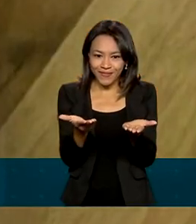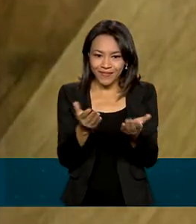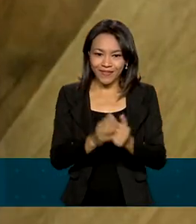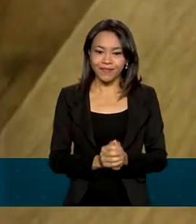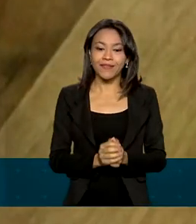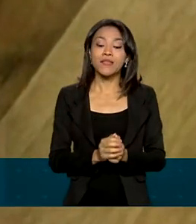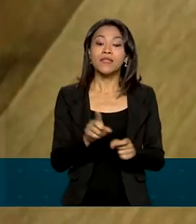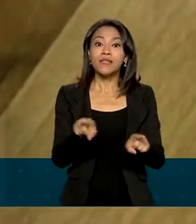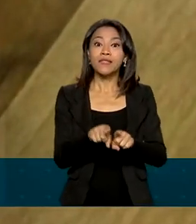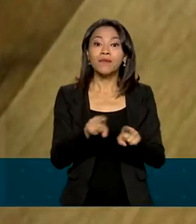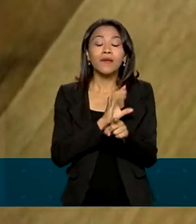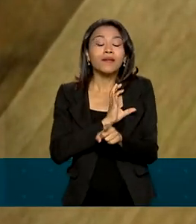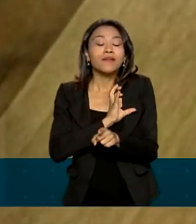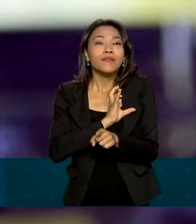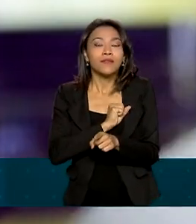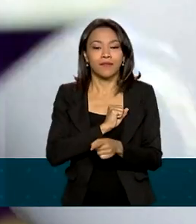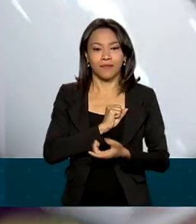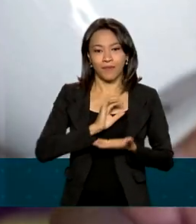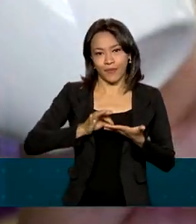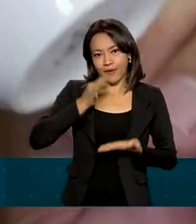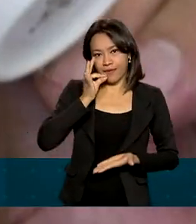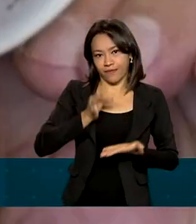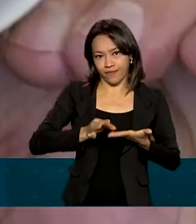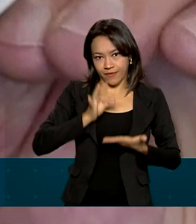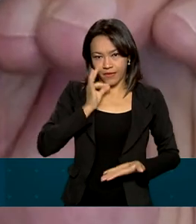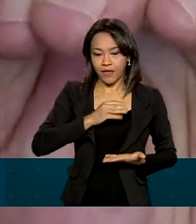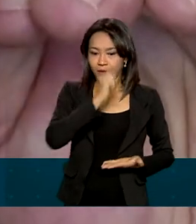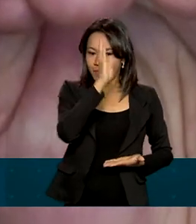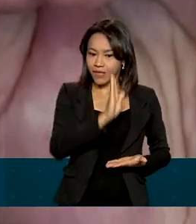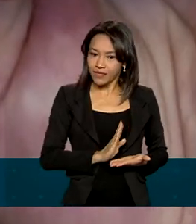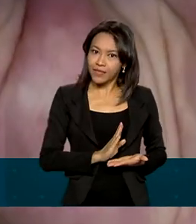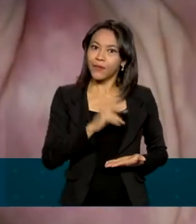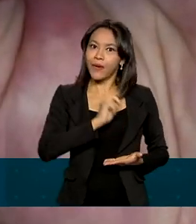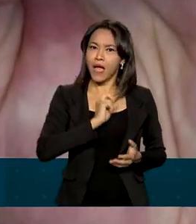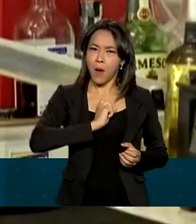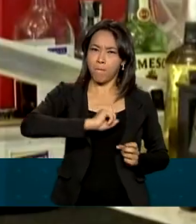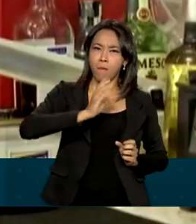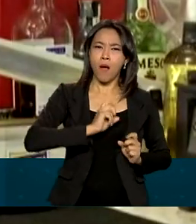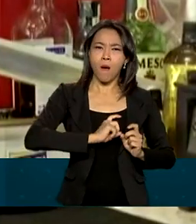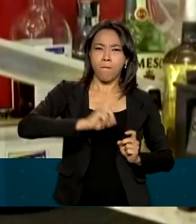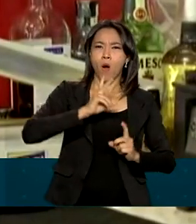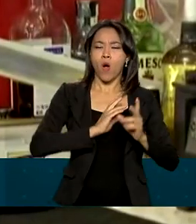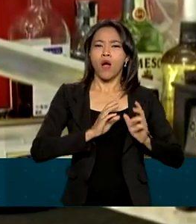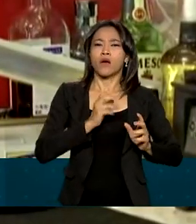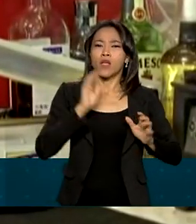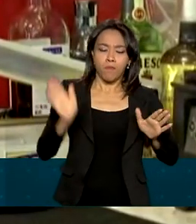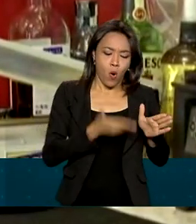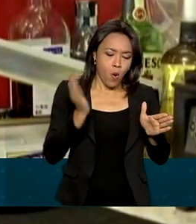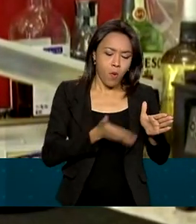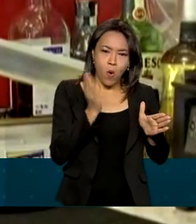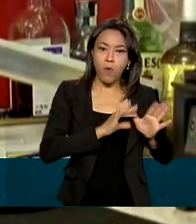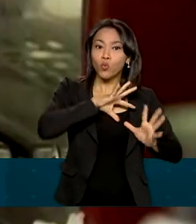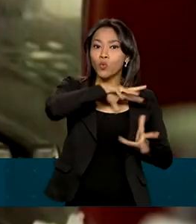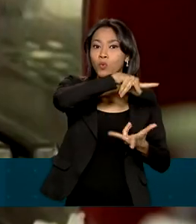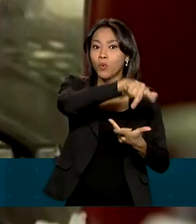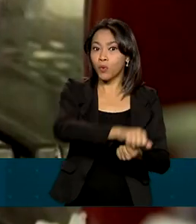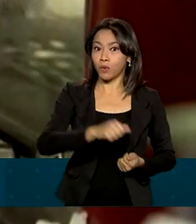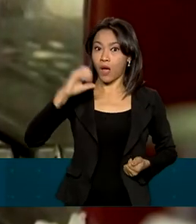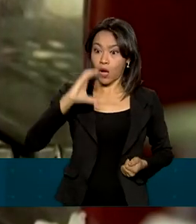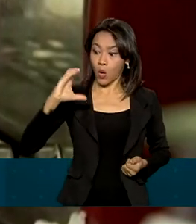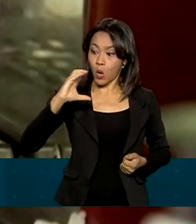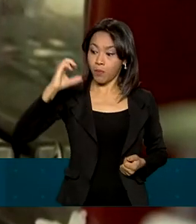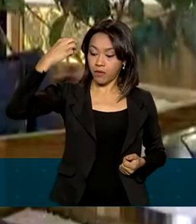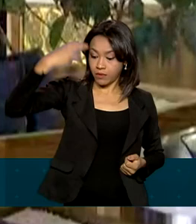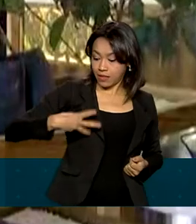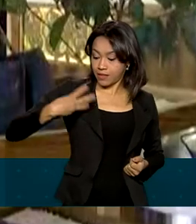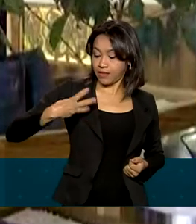E a paixão pelo café. O Brasil é o maior produtor do mundo. A Colômbia ocupa o terceiro lugar, atrás do